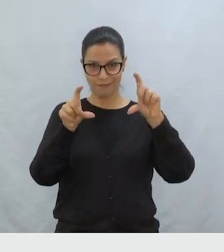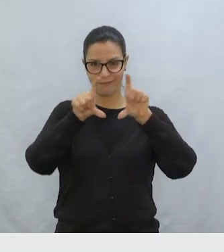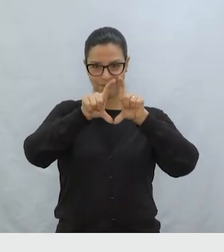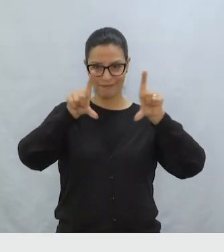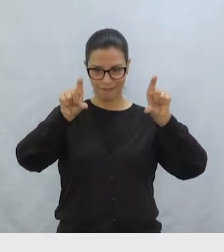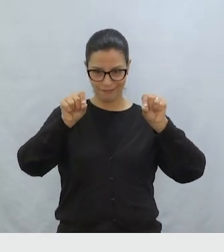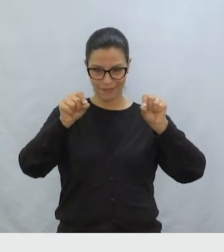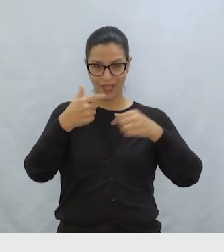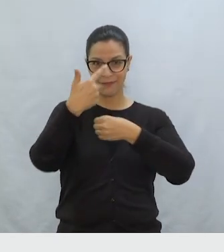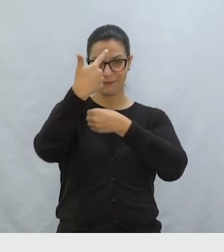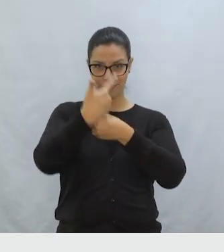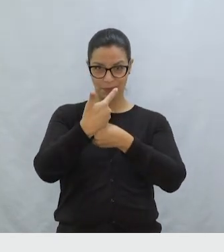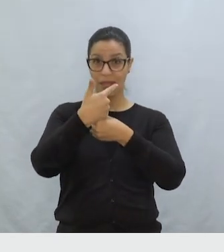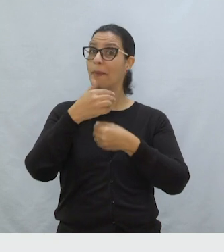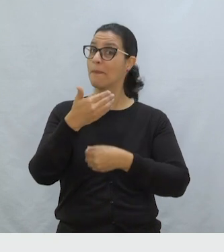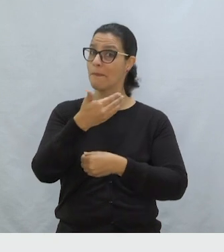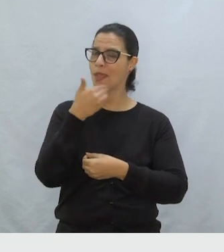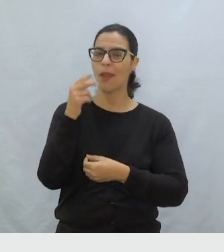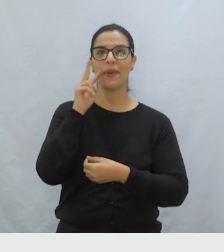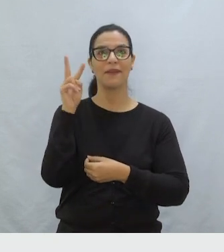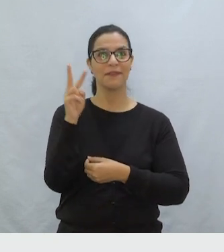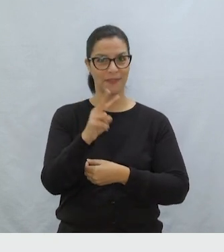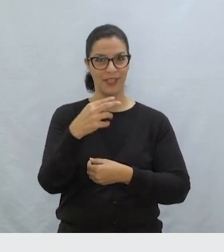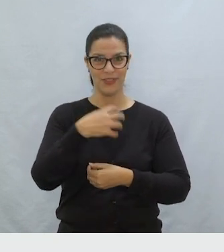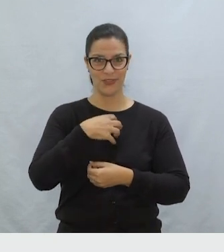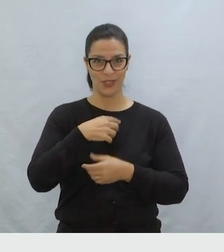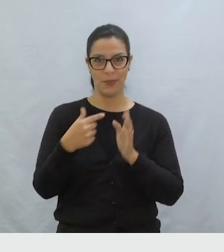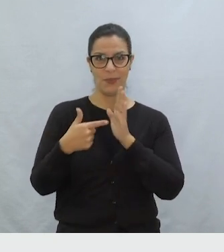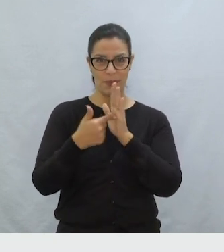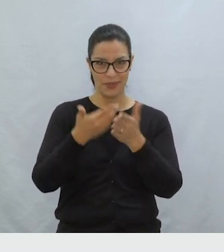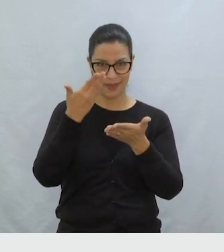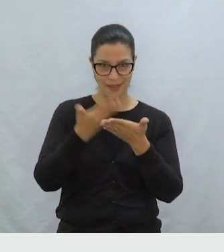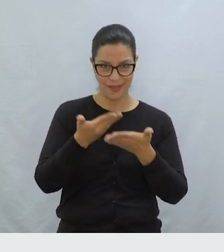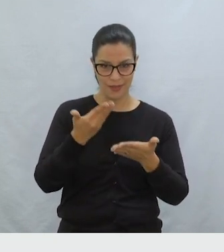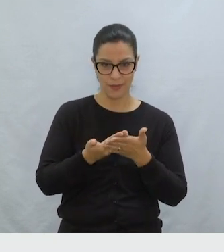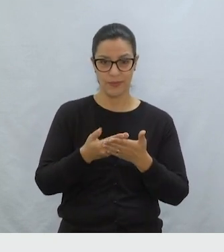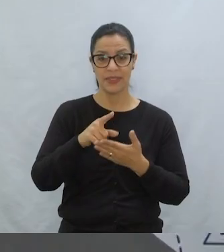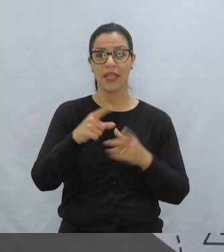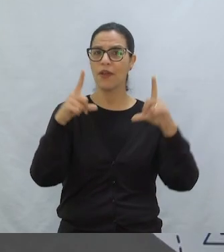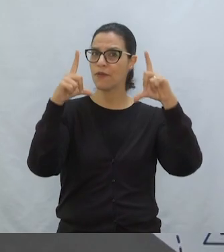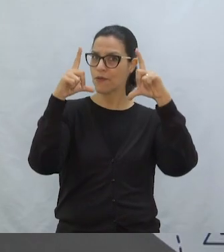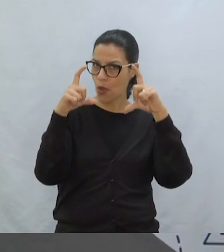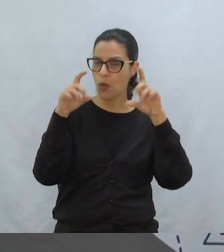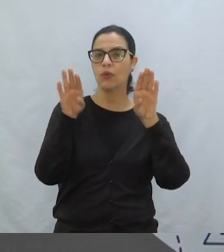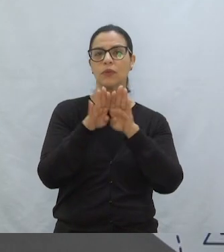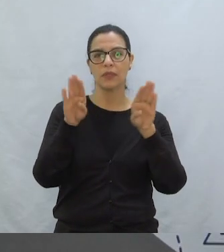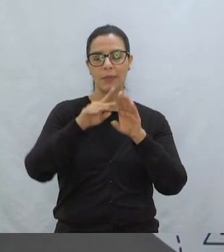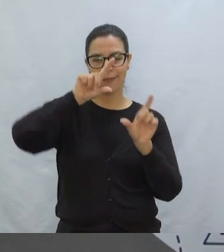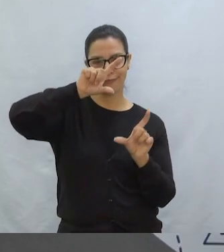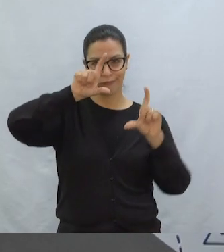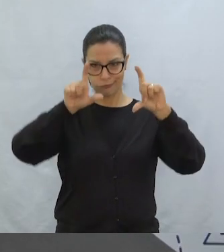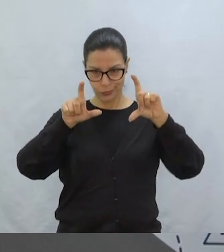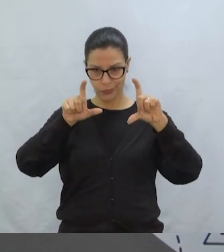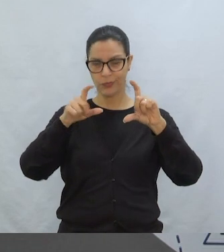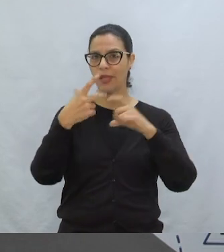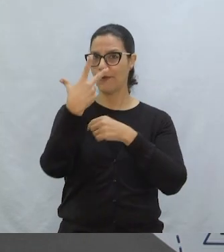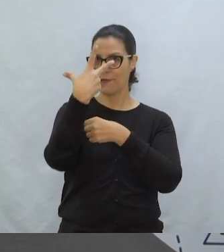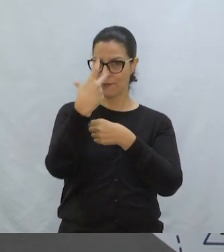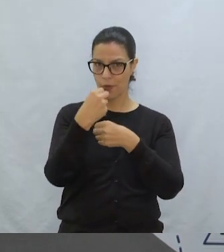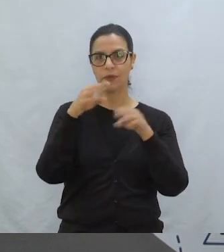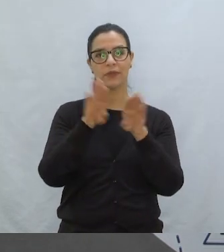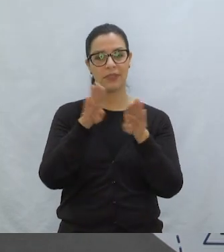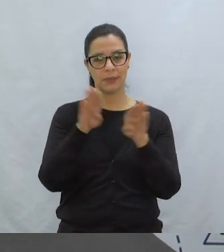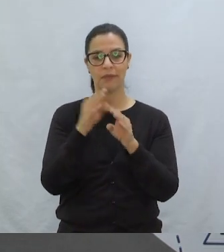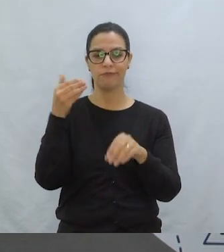posição horizontal Porque aí fica melhor Para a gente poder passar aqui Se for uma foto Também vou agradecer